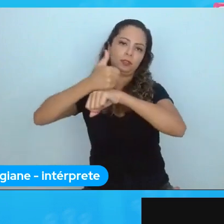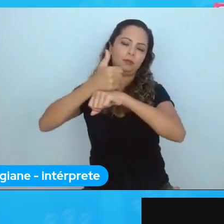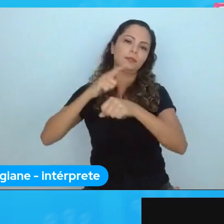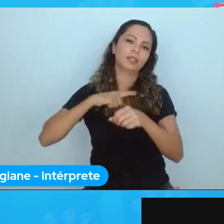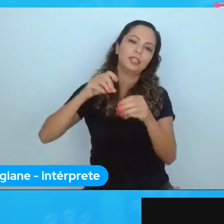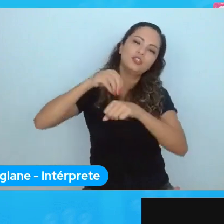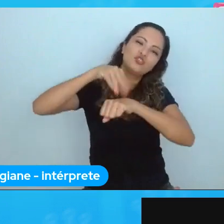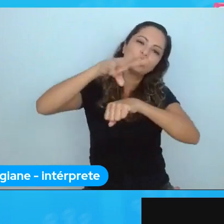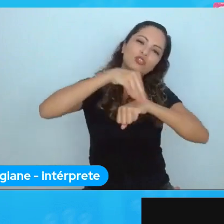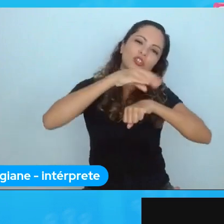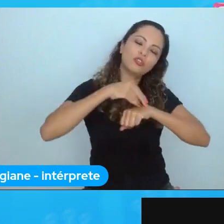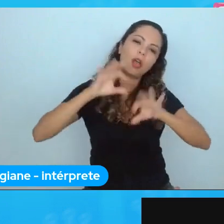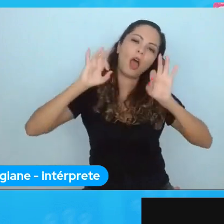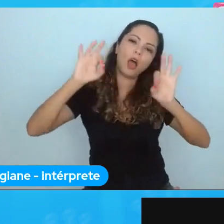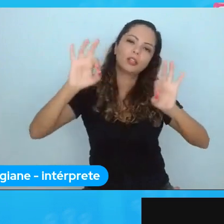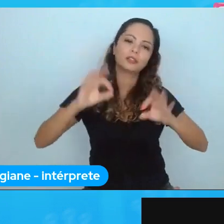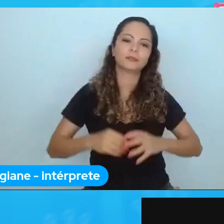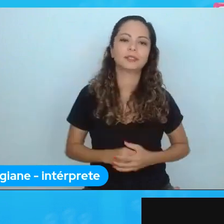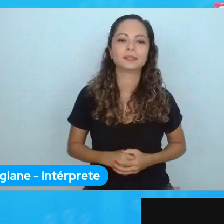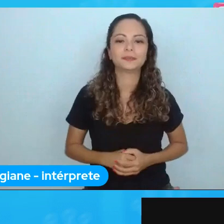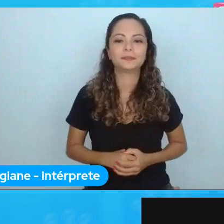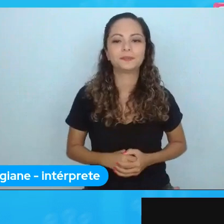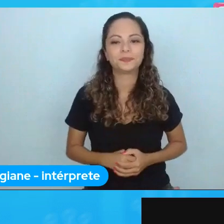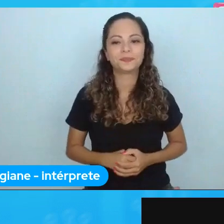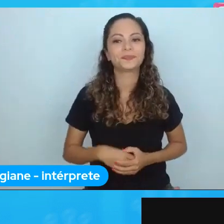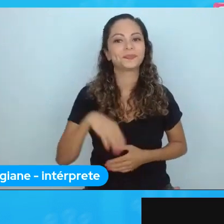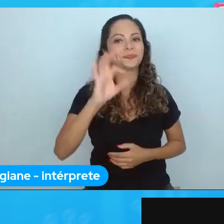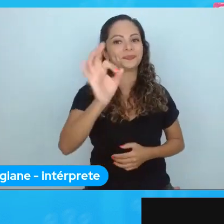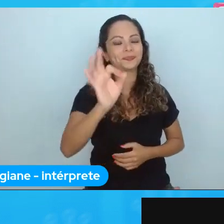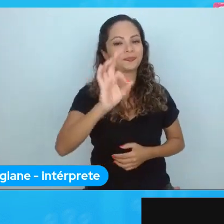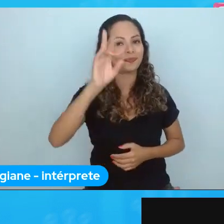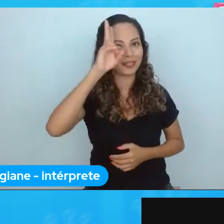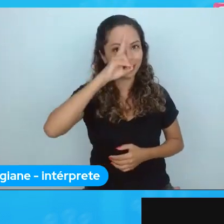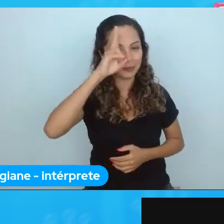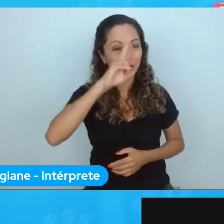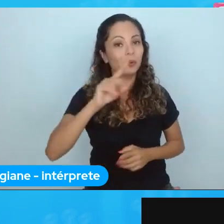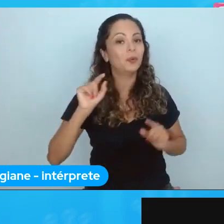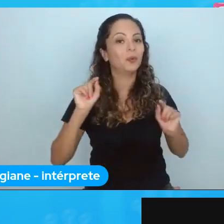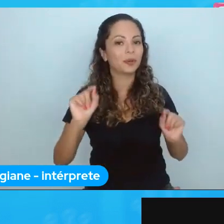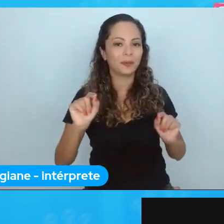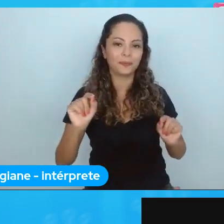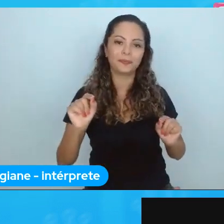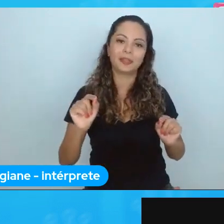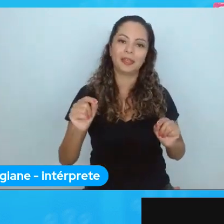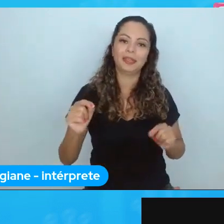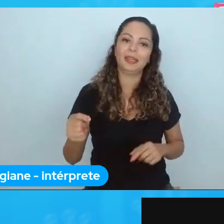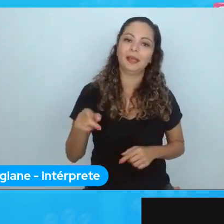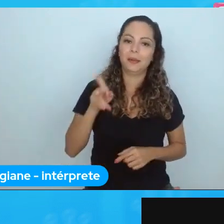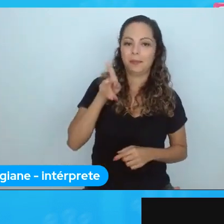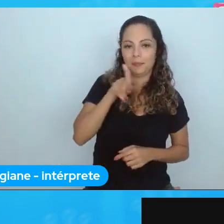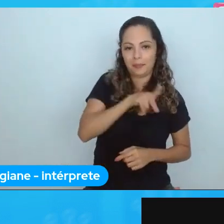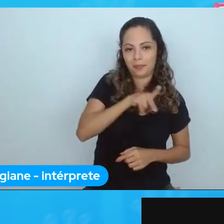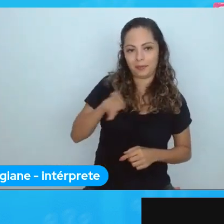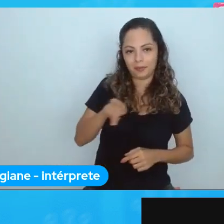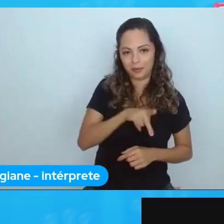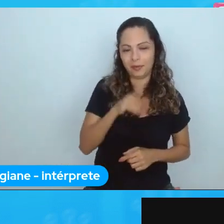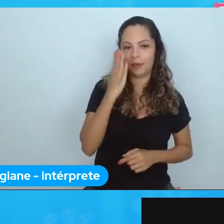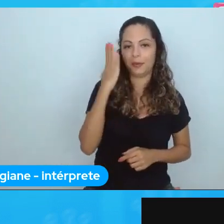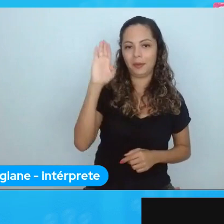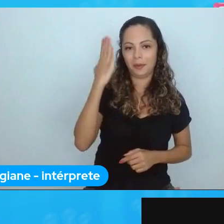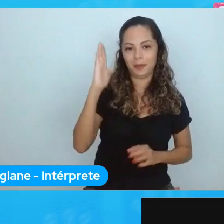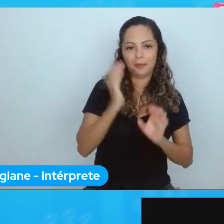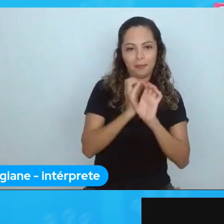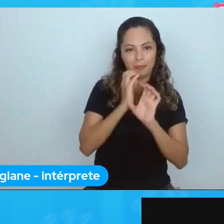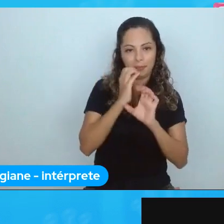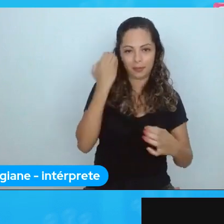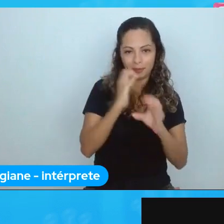Ótimo. Você me fez lembrar de uma coisa, é que além de professora de Biologia e Física na rede estadual, eu também atuo